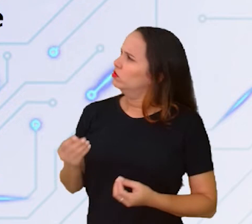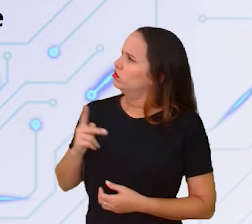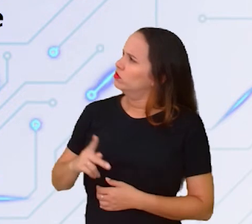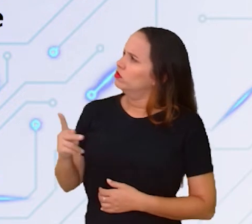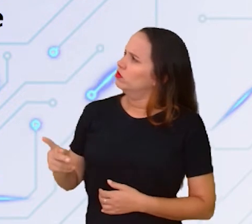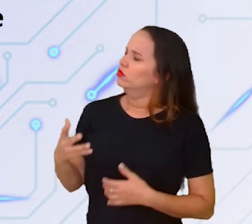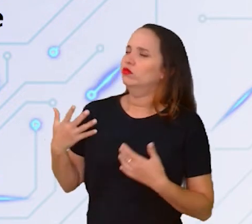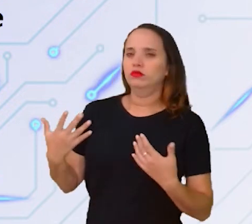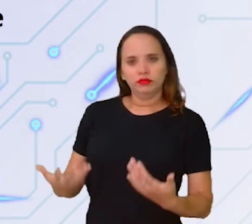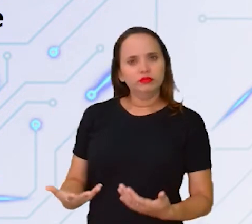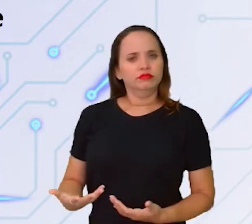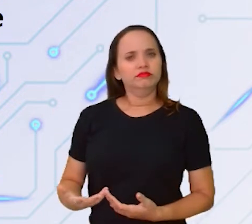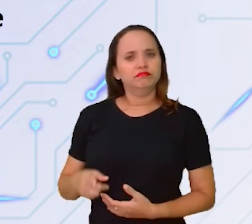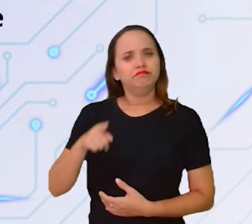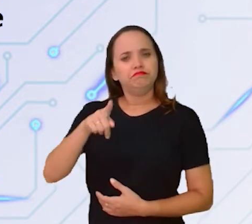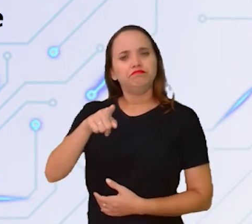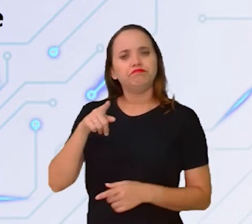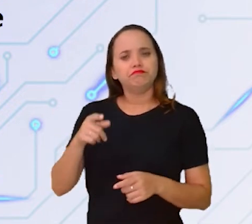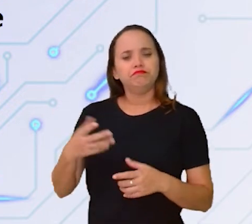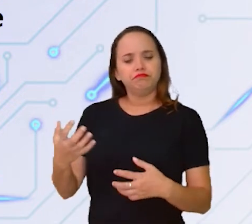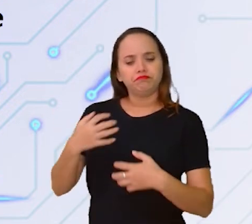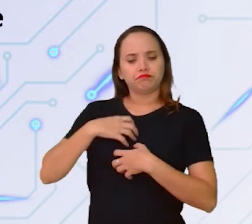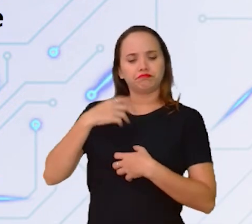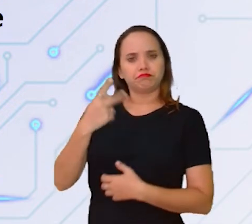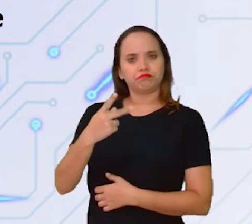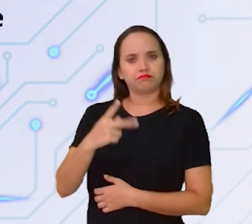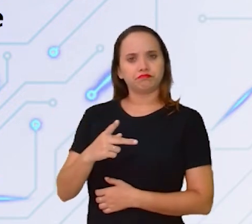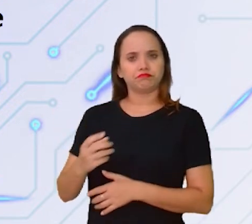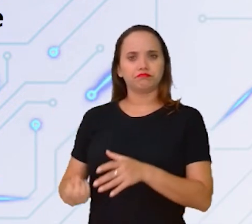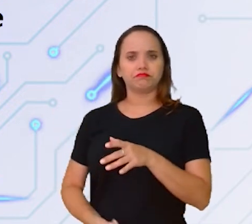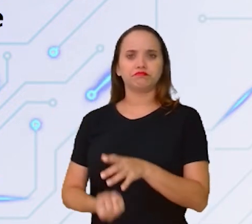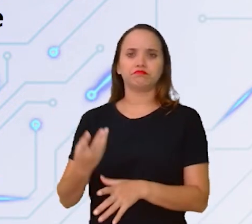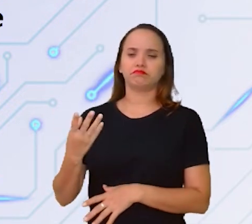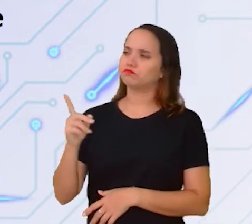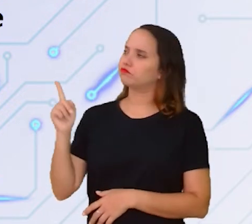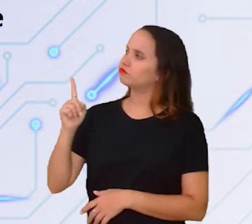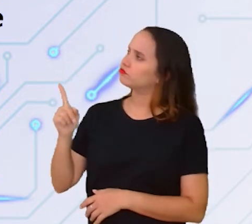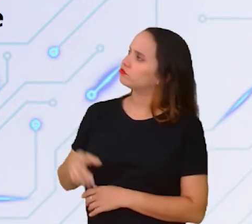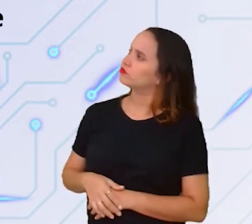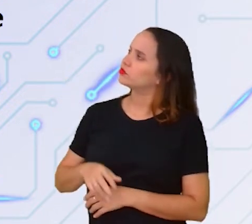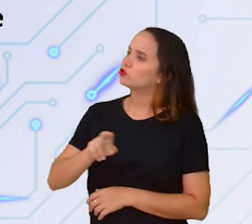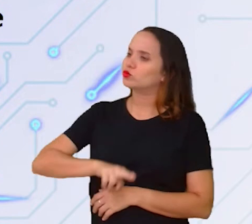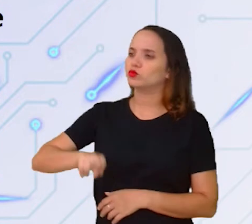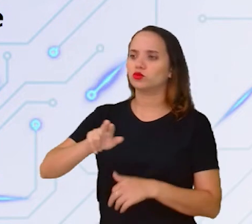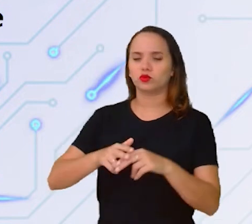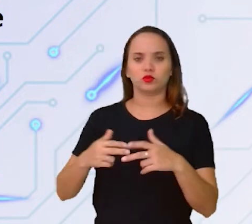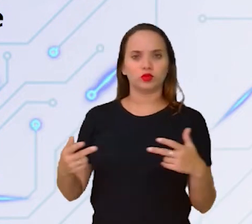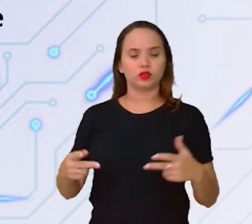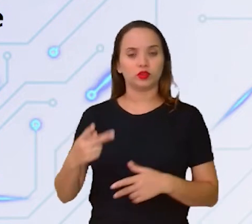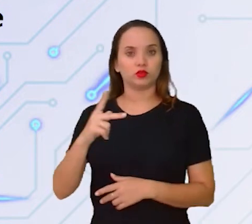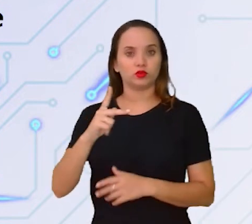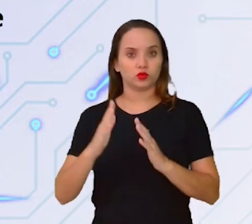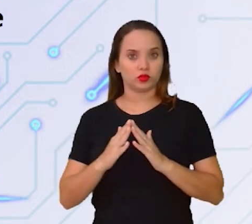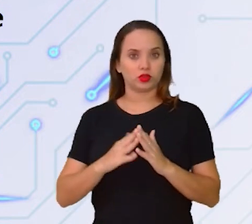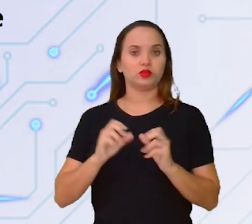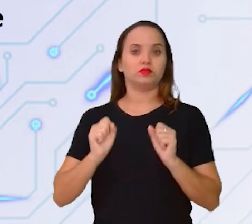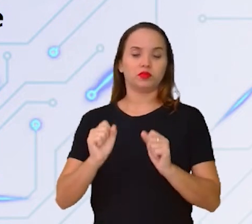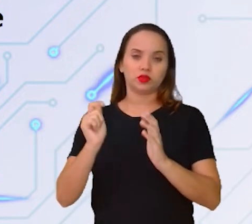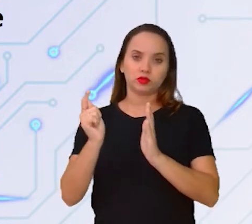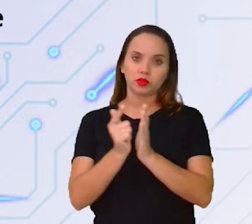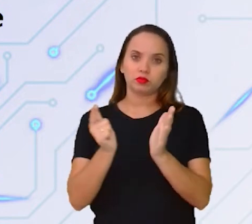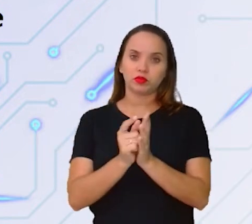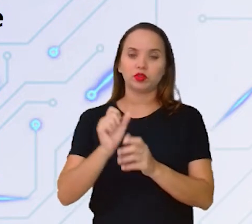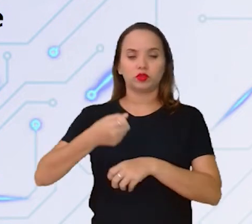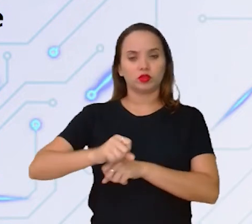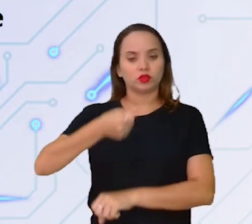vai, do seu jeito, produzir esse hardware com algum material que você tem por aí. Pode ser papel, pode ser